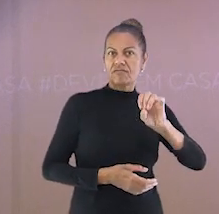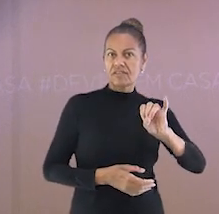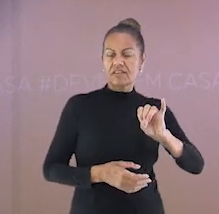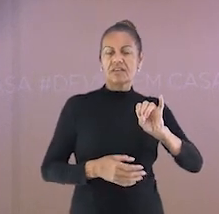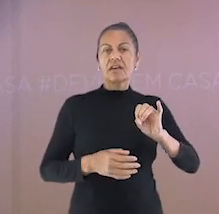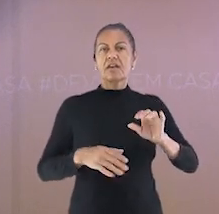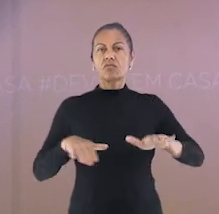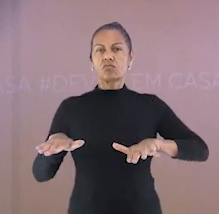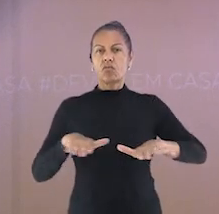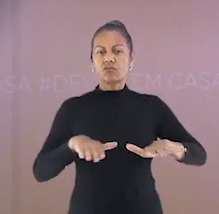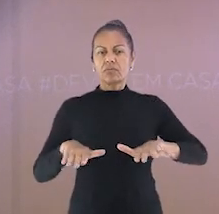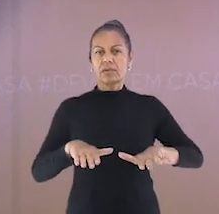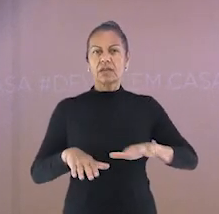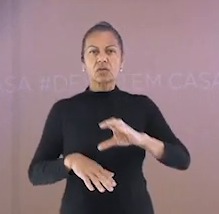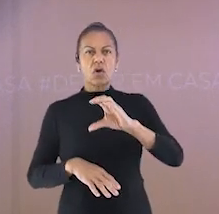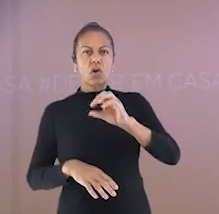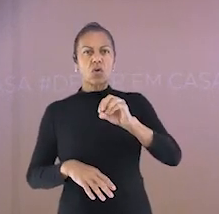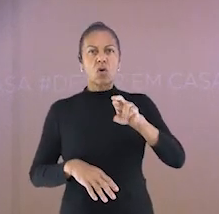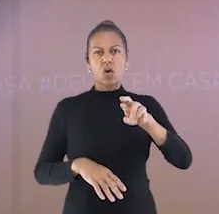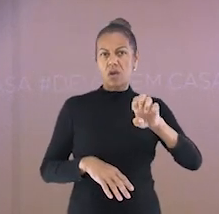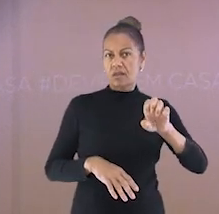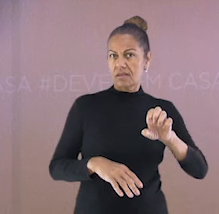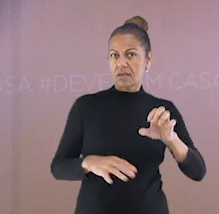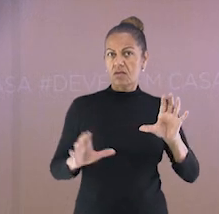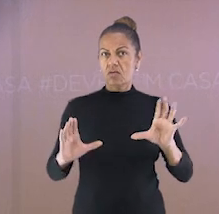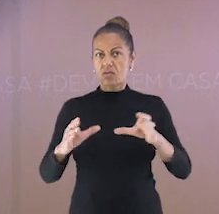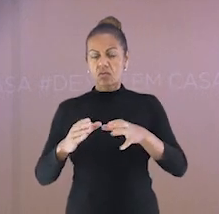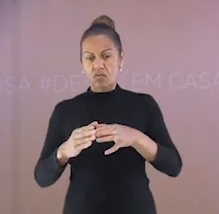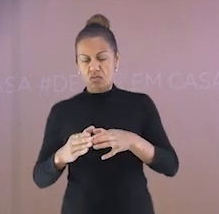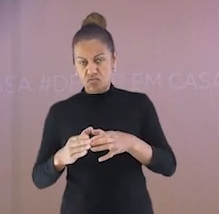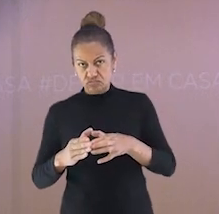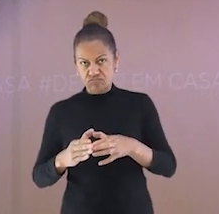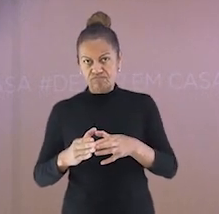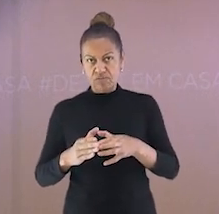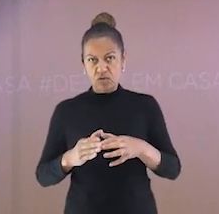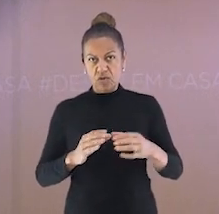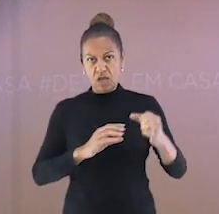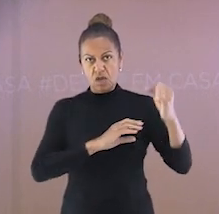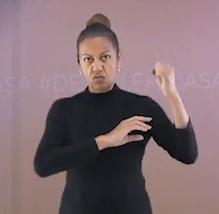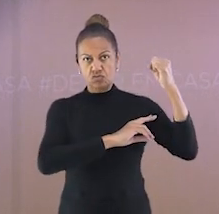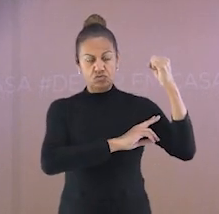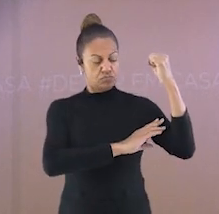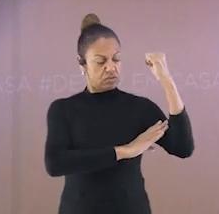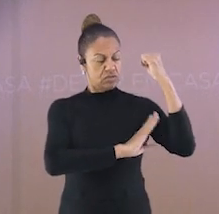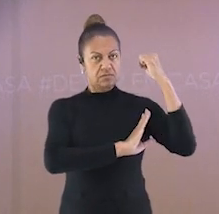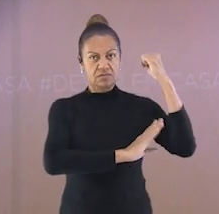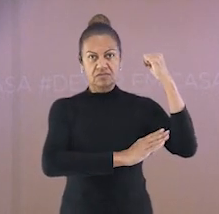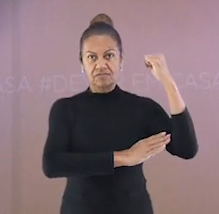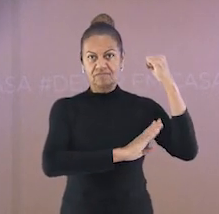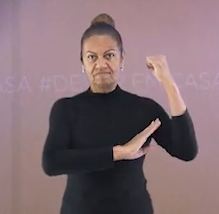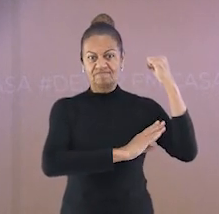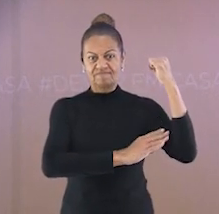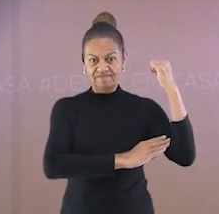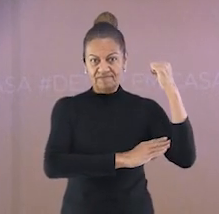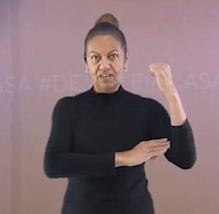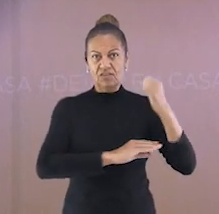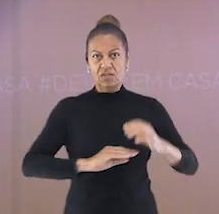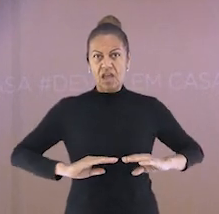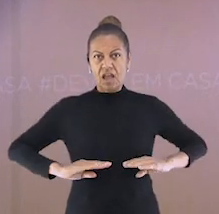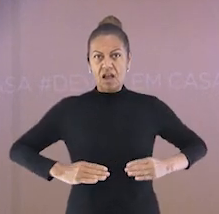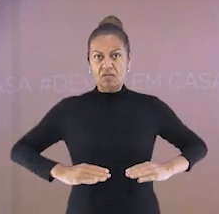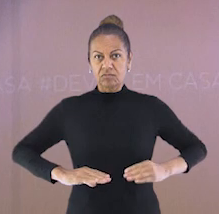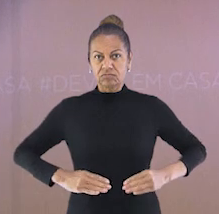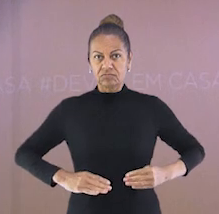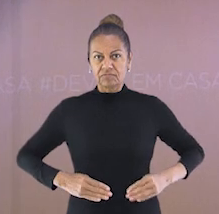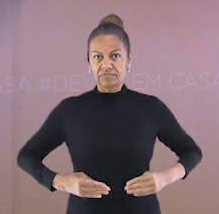O córreo é formado pelos músculos bíceps femoral, transversos abdominal, multifídeos,